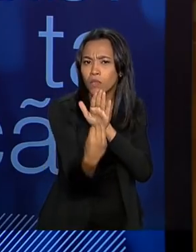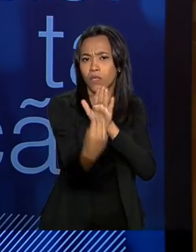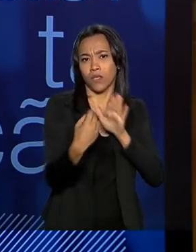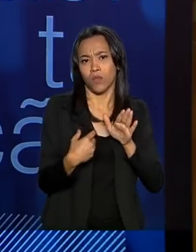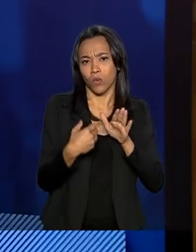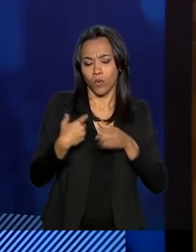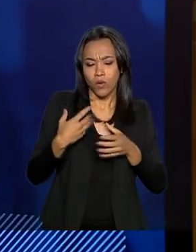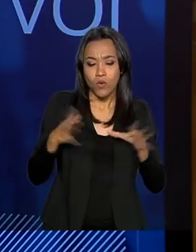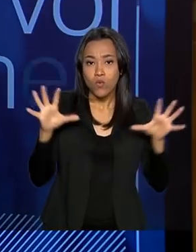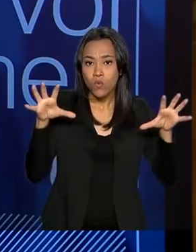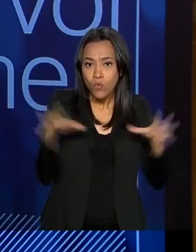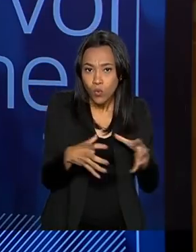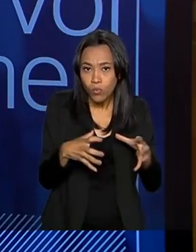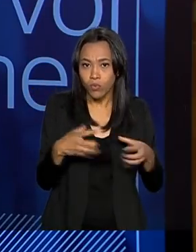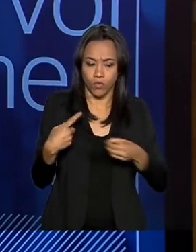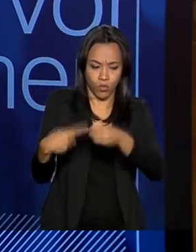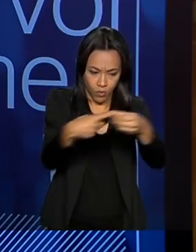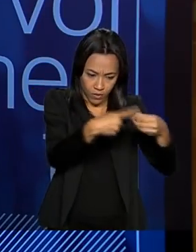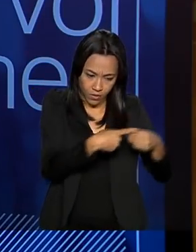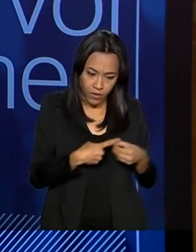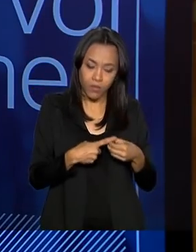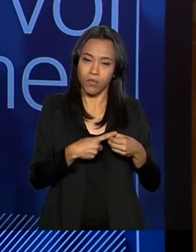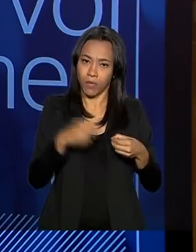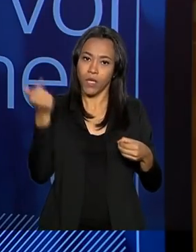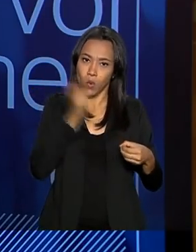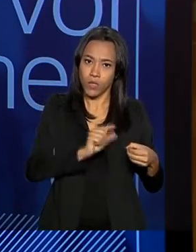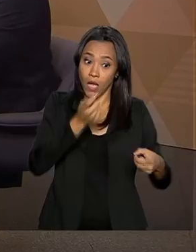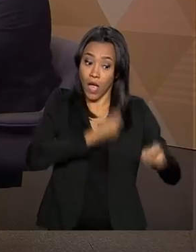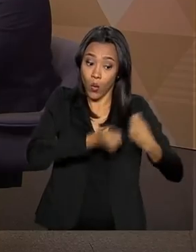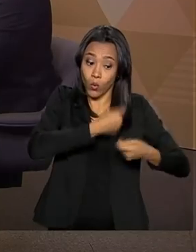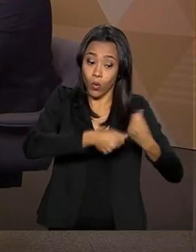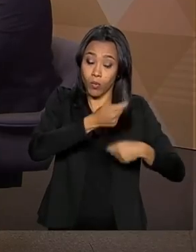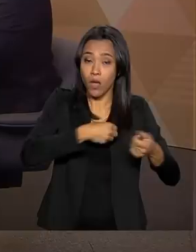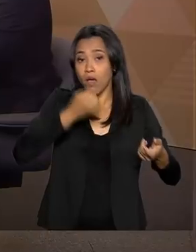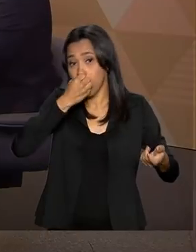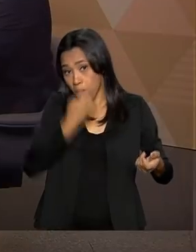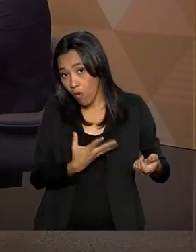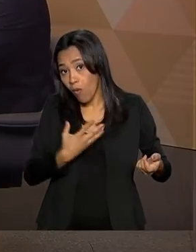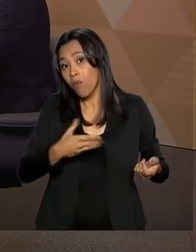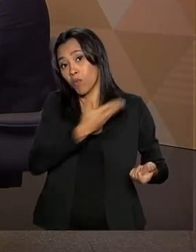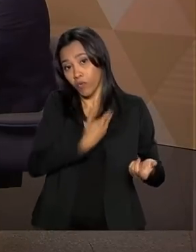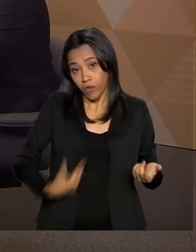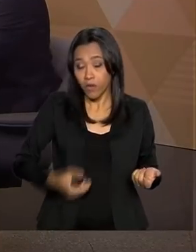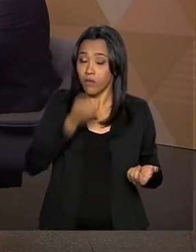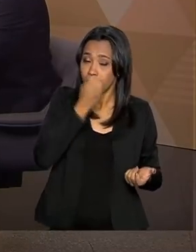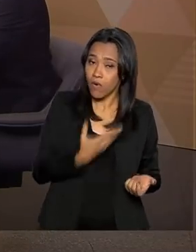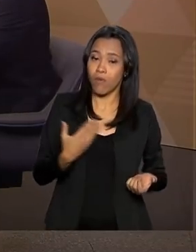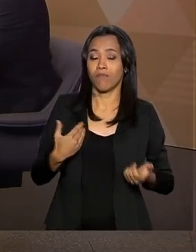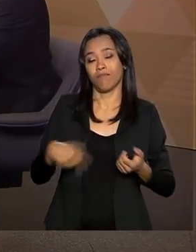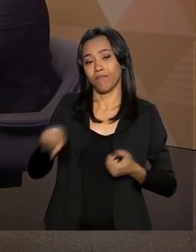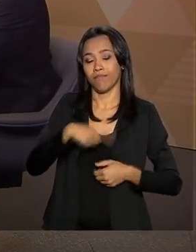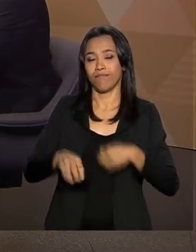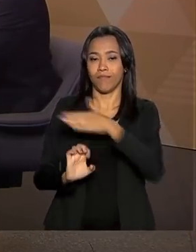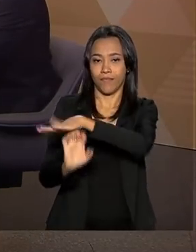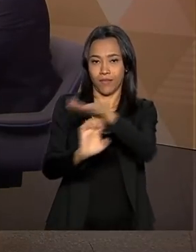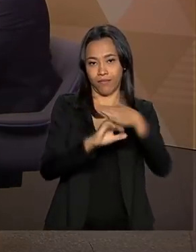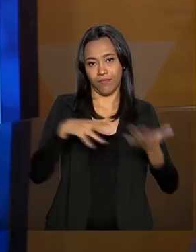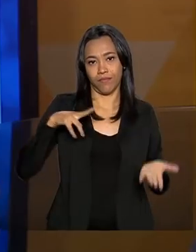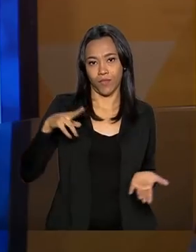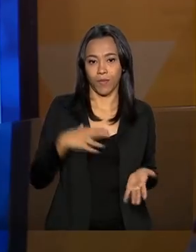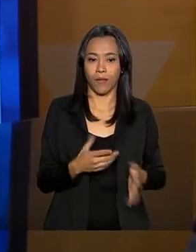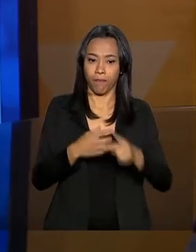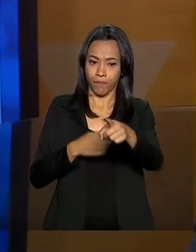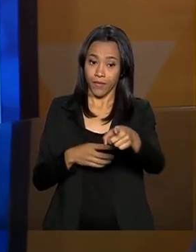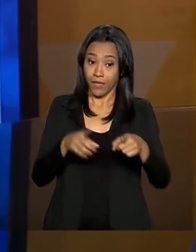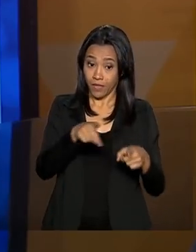de municípios que permita essa atratividade econômica é bom tanto para o privado como para o público. Mesclar municípios que